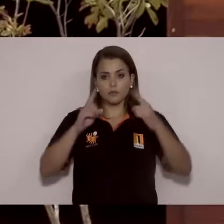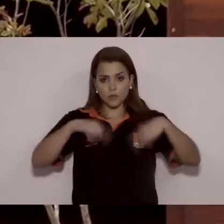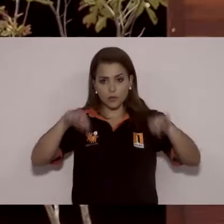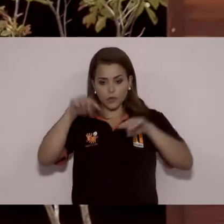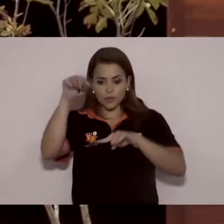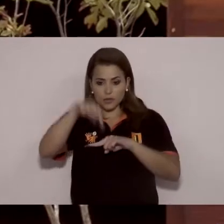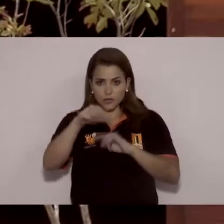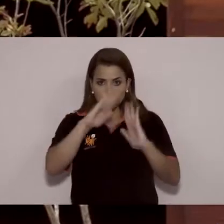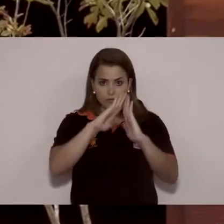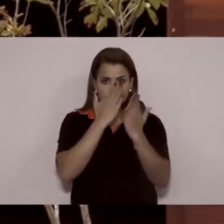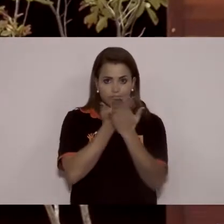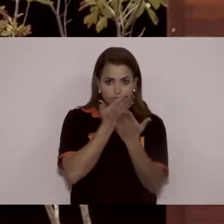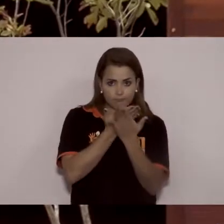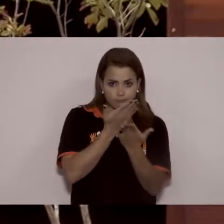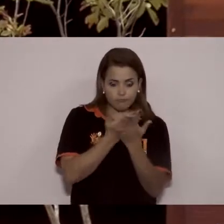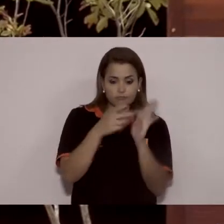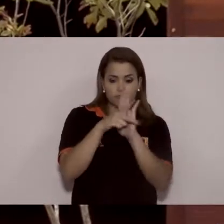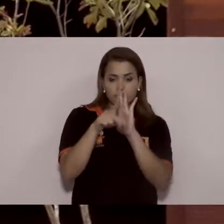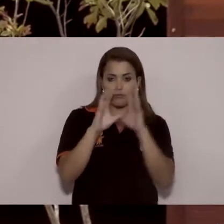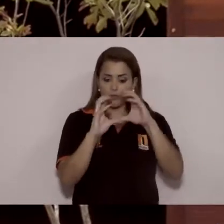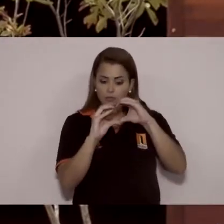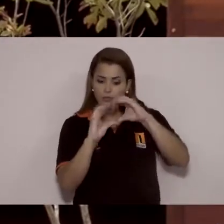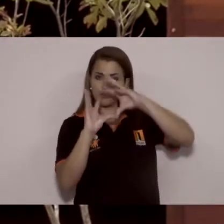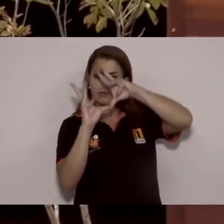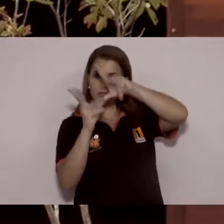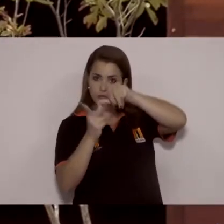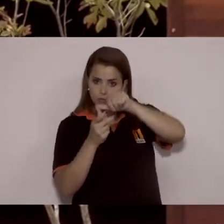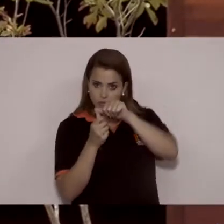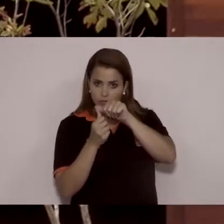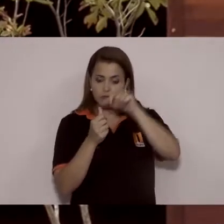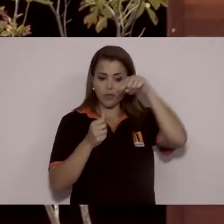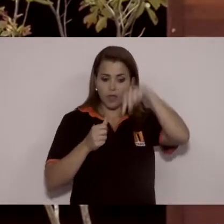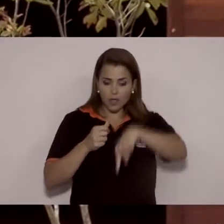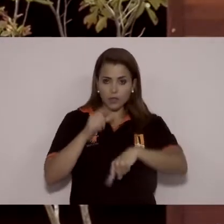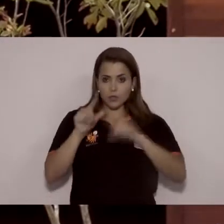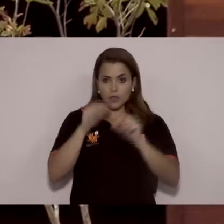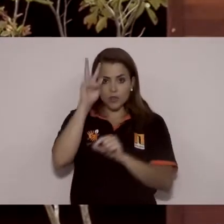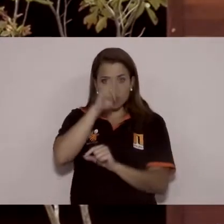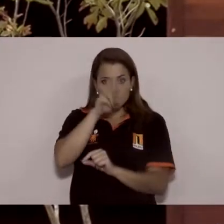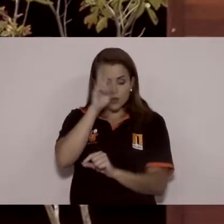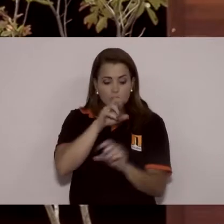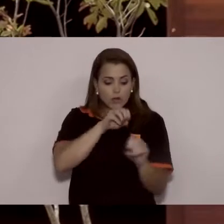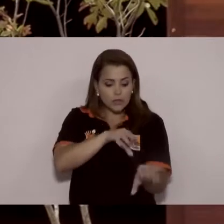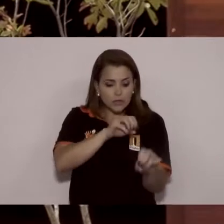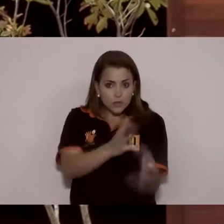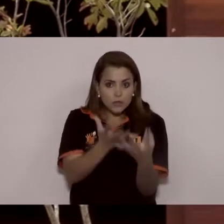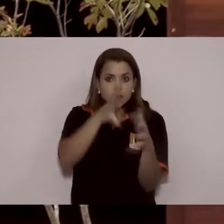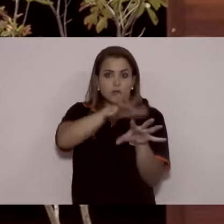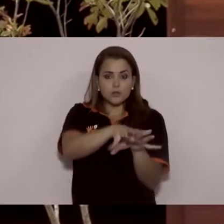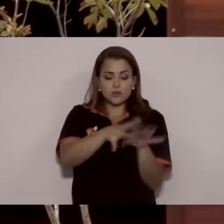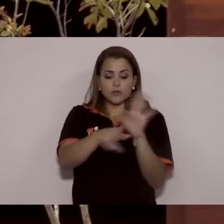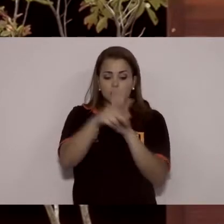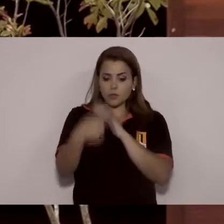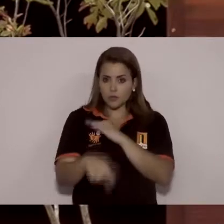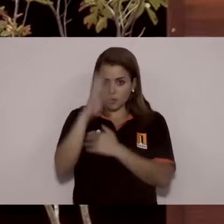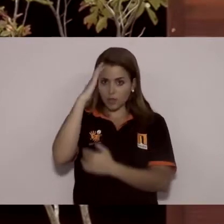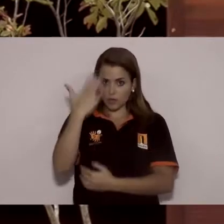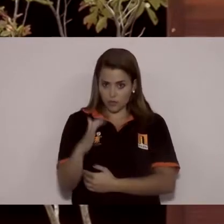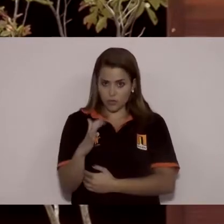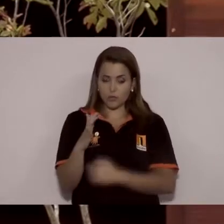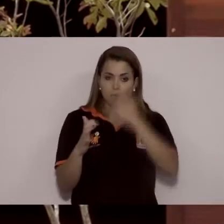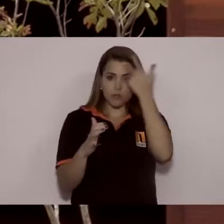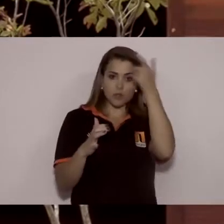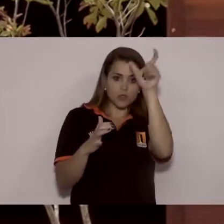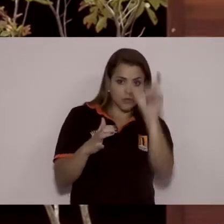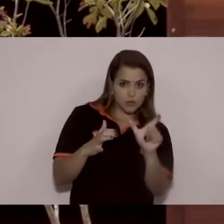Nós, do Centro da Educação Infantil Mundo para Todo Mundo, estamos fazendo a História da Educação Inclusiva em Curitiba, atendendo